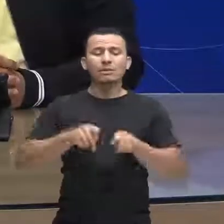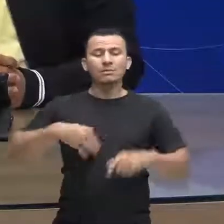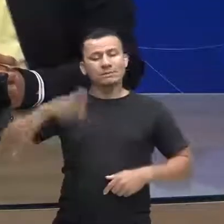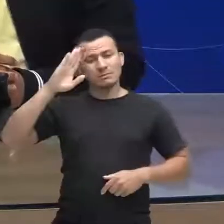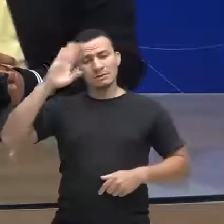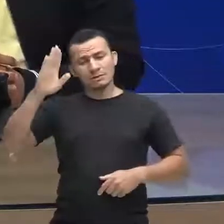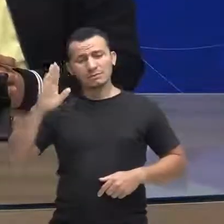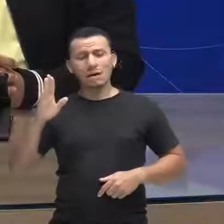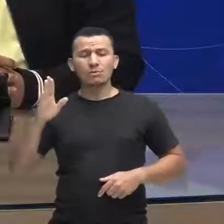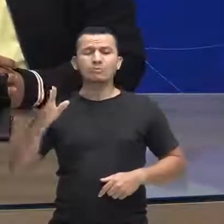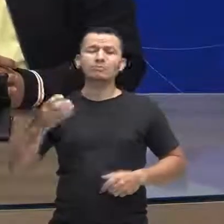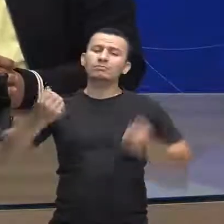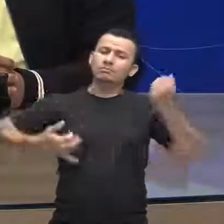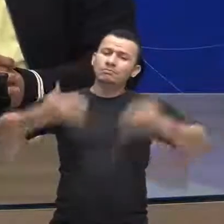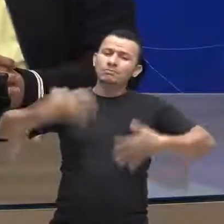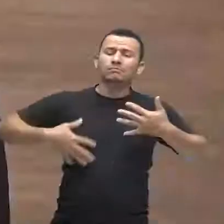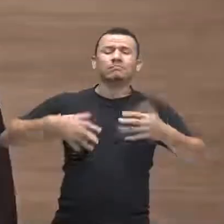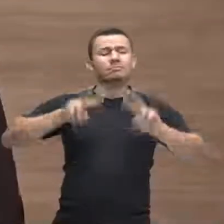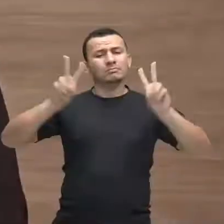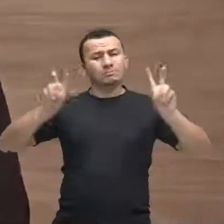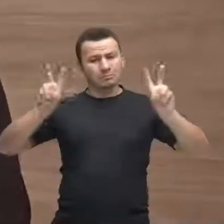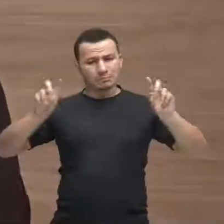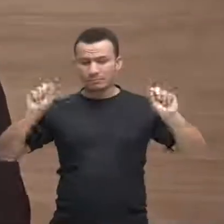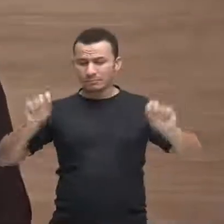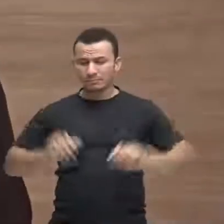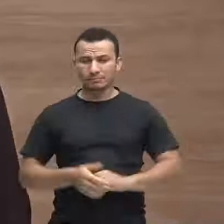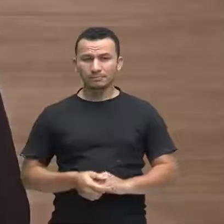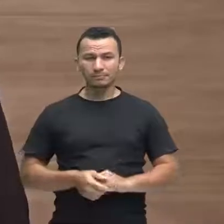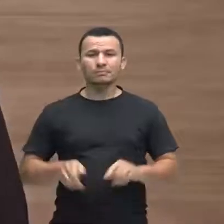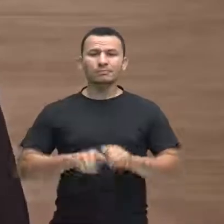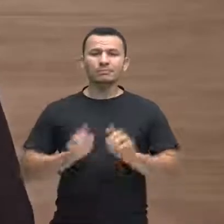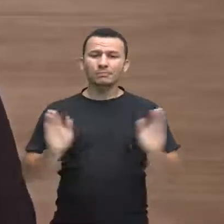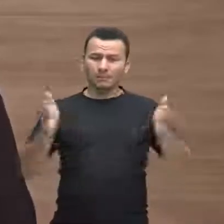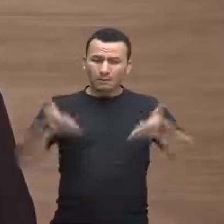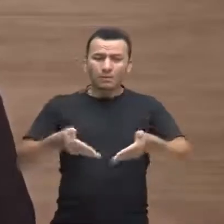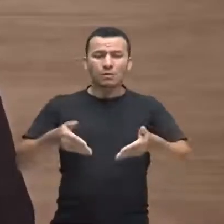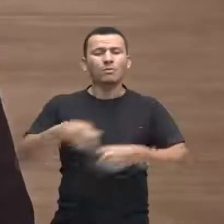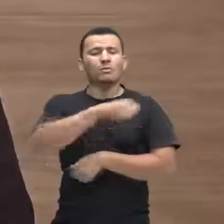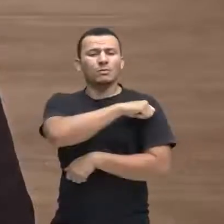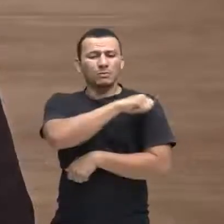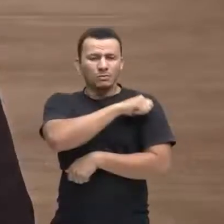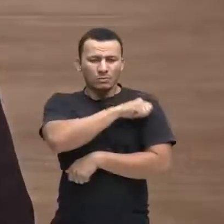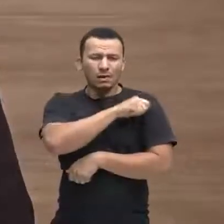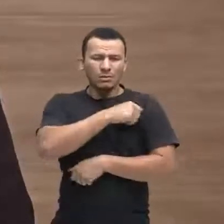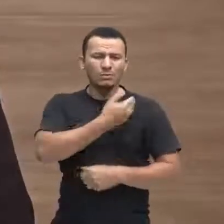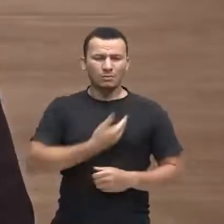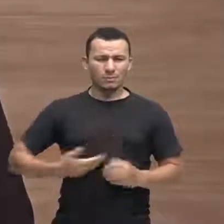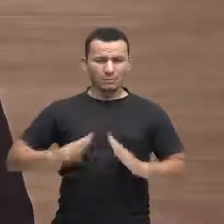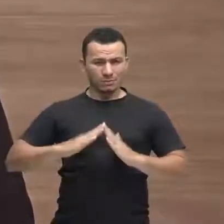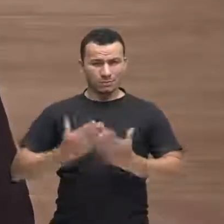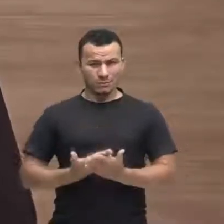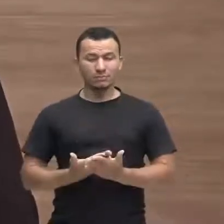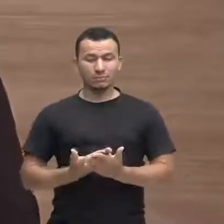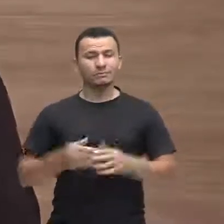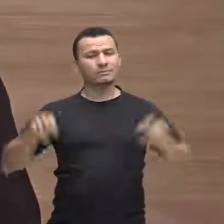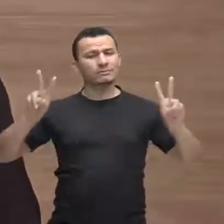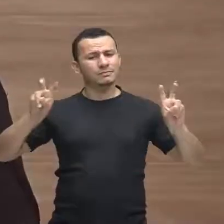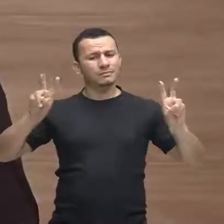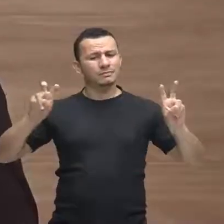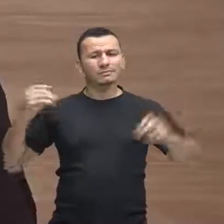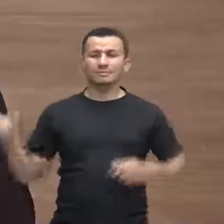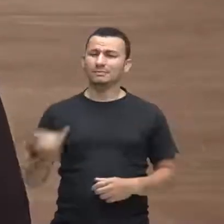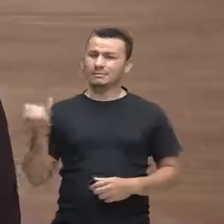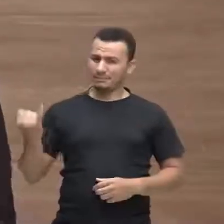podendo falar com os alunos da rede pública sobre uma temática tão